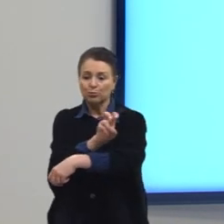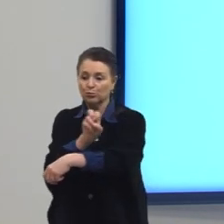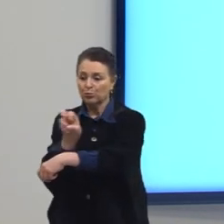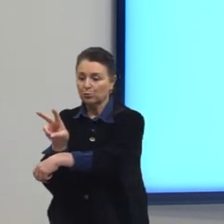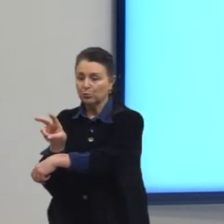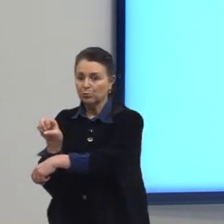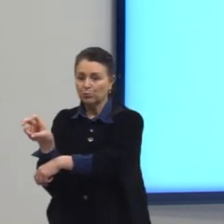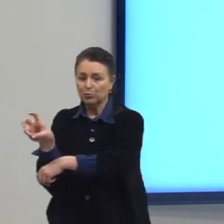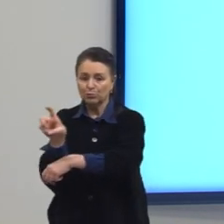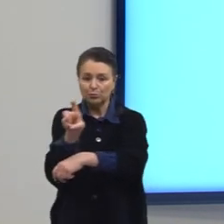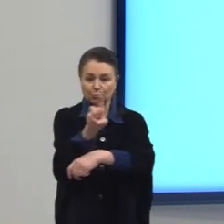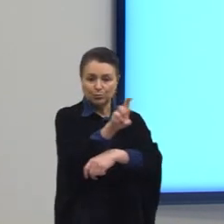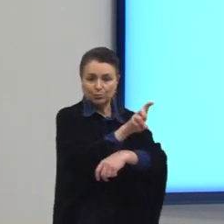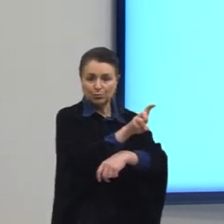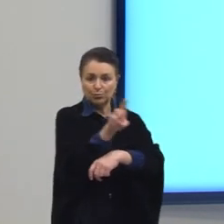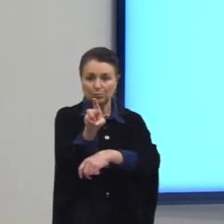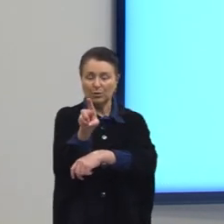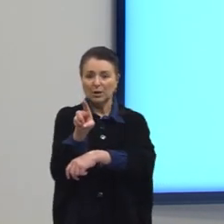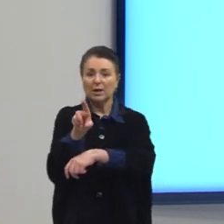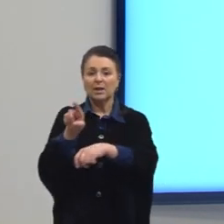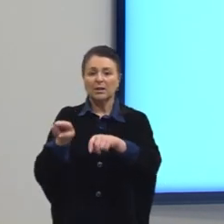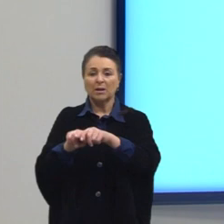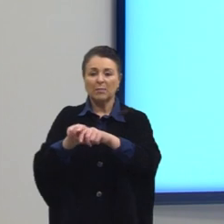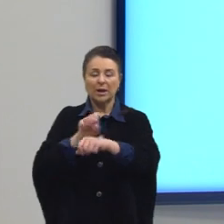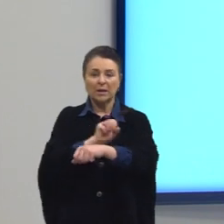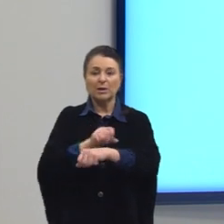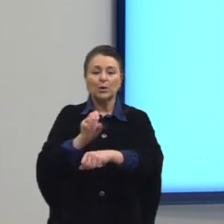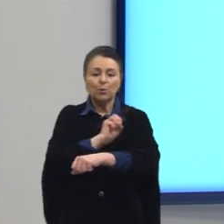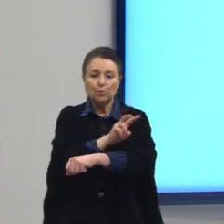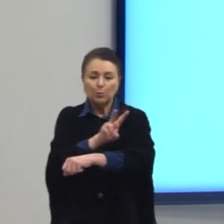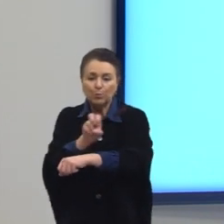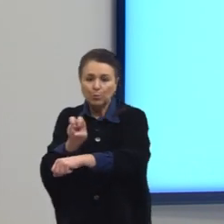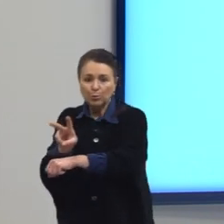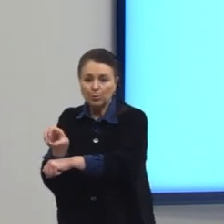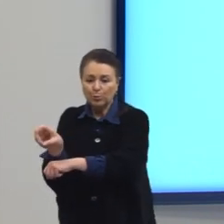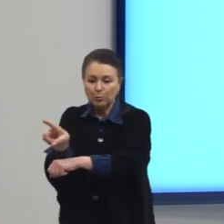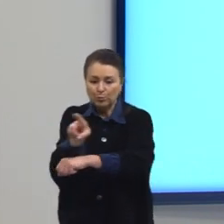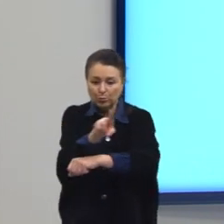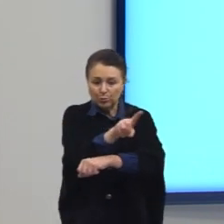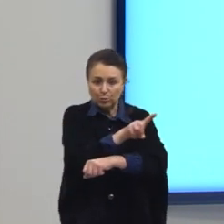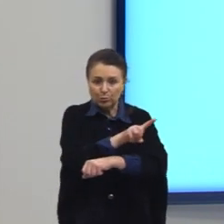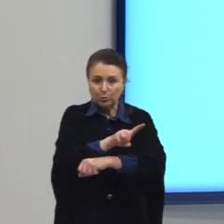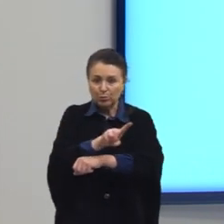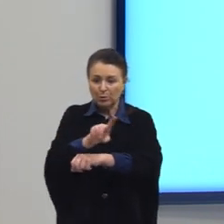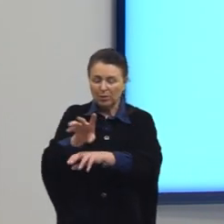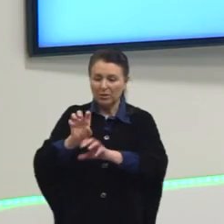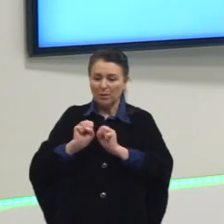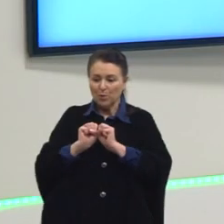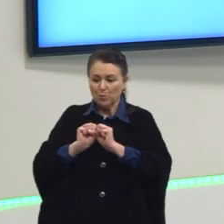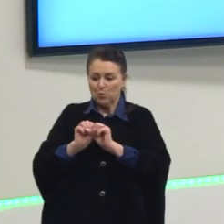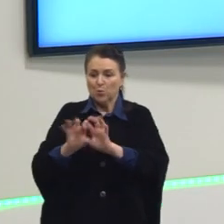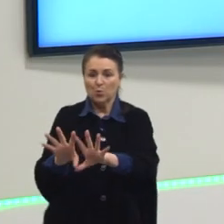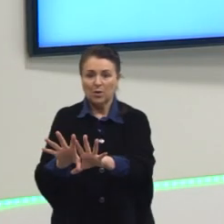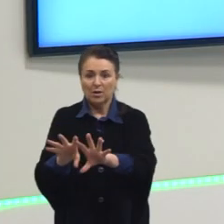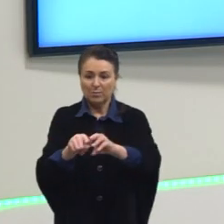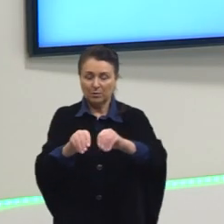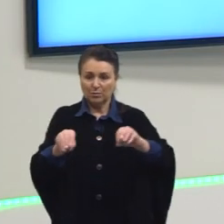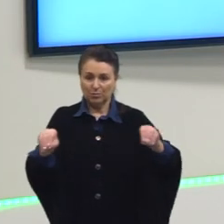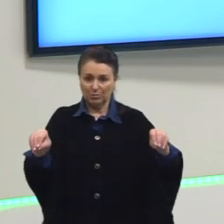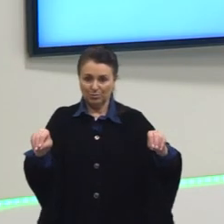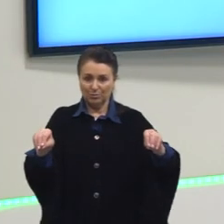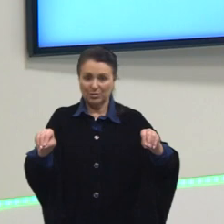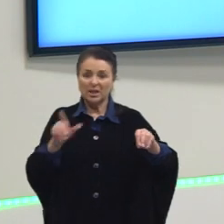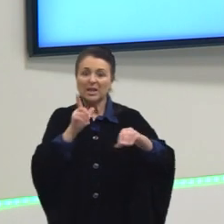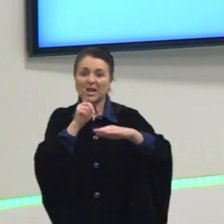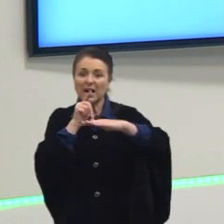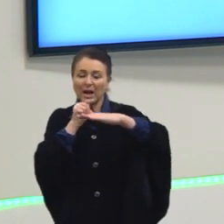muito grave, né? E fertilizantes têm contaminado não só o solo, né? E a água também, como os aquíferos, né?